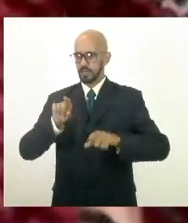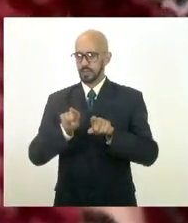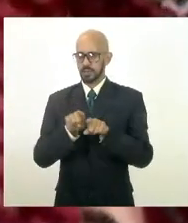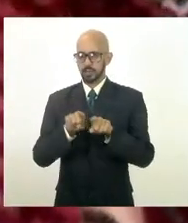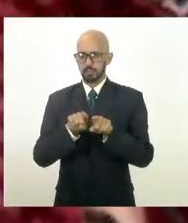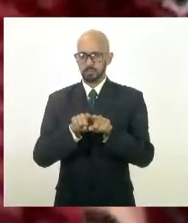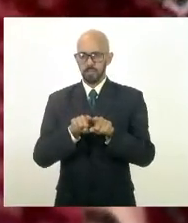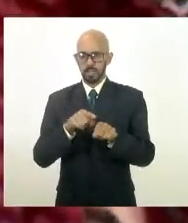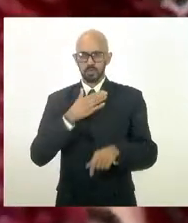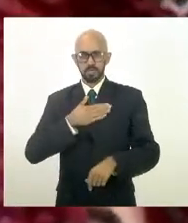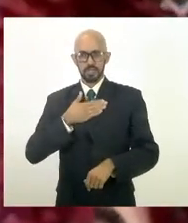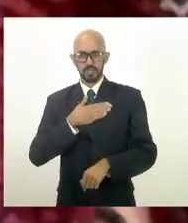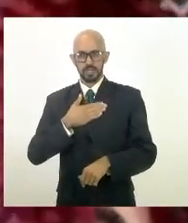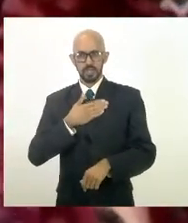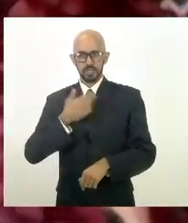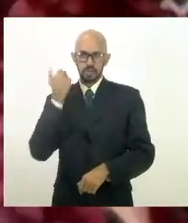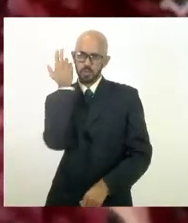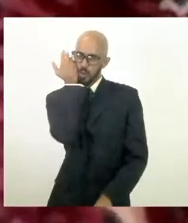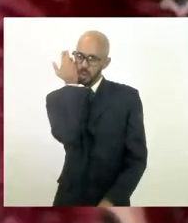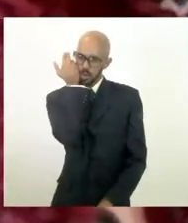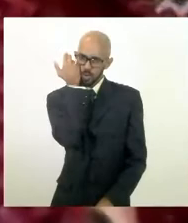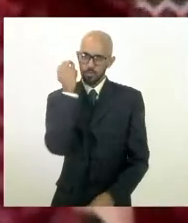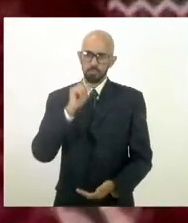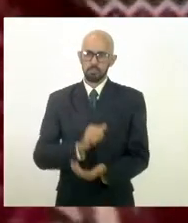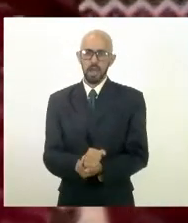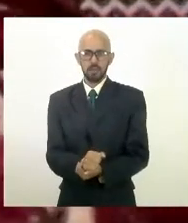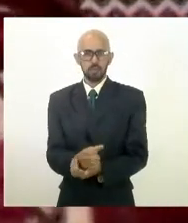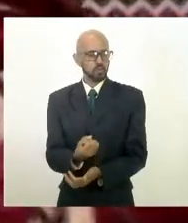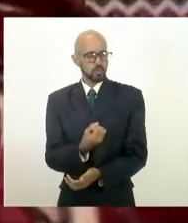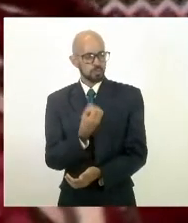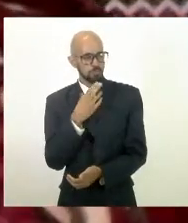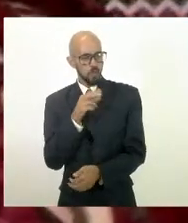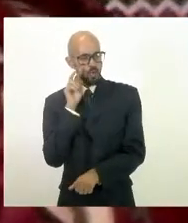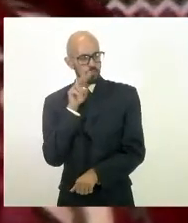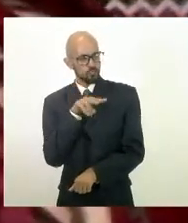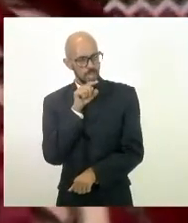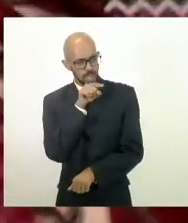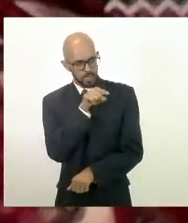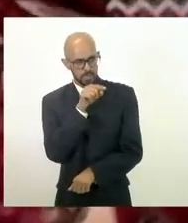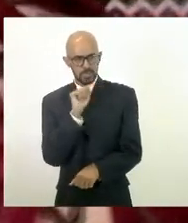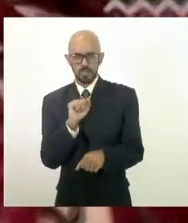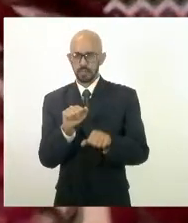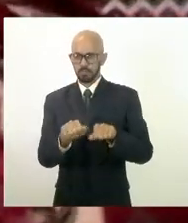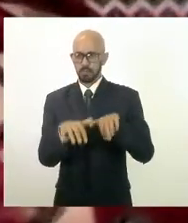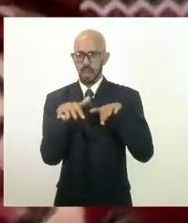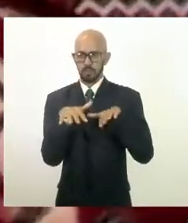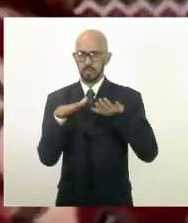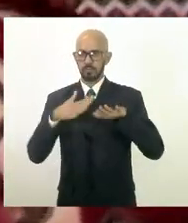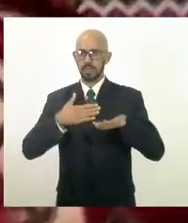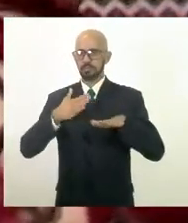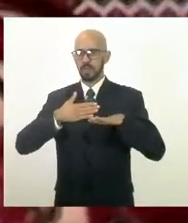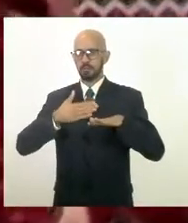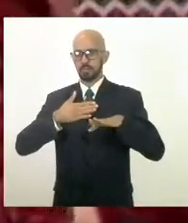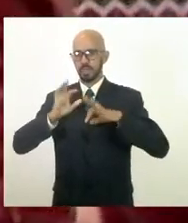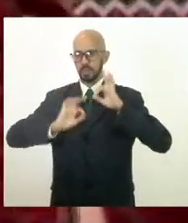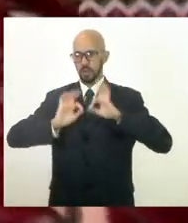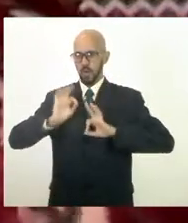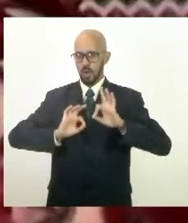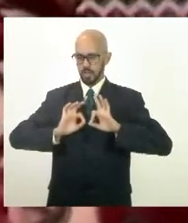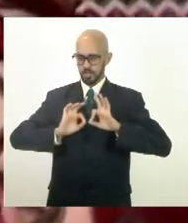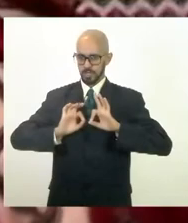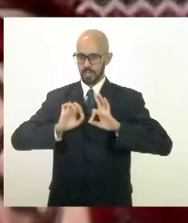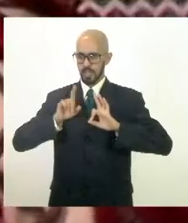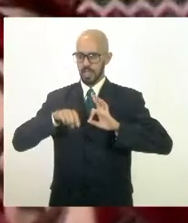nosso querido deputado Eleomar Coelho muito bom revê-los aí mas o meu pela ordem presidente vai no sentido